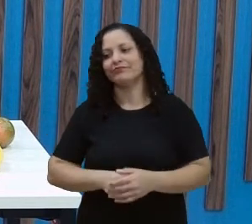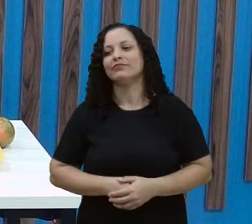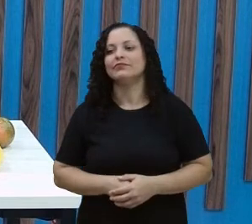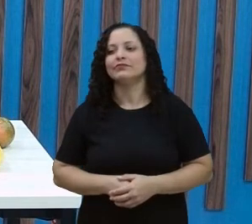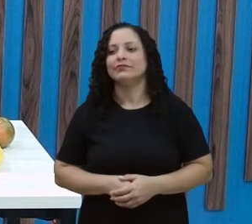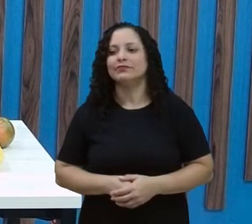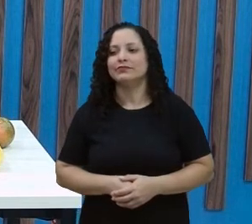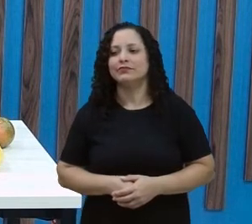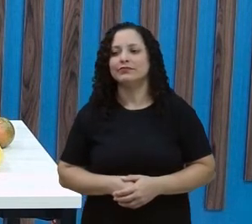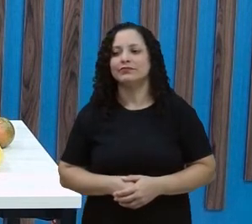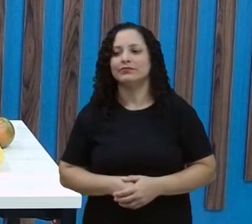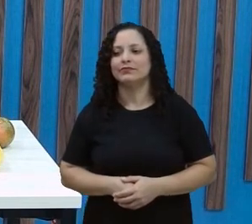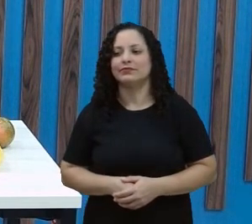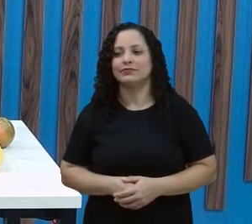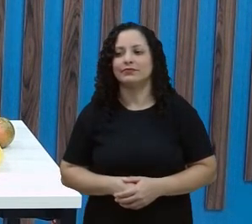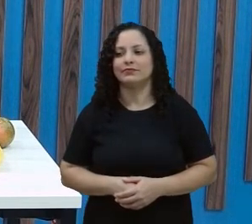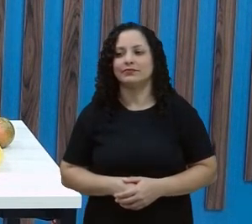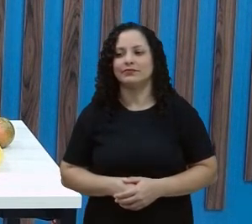zero.